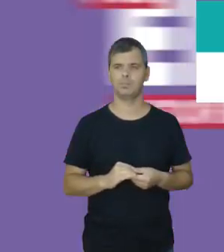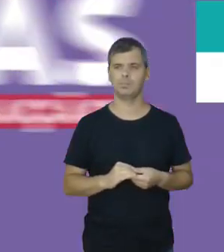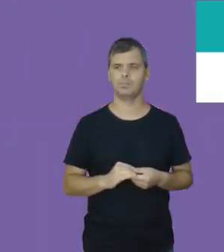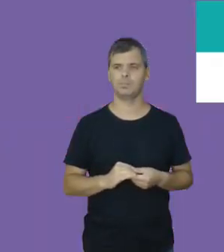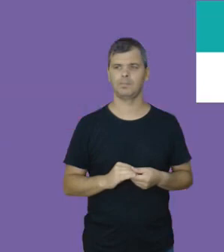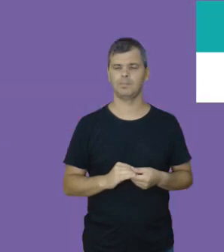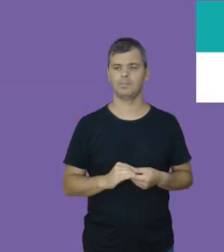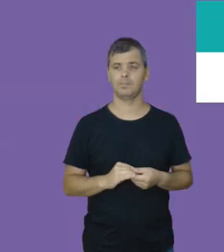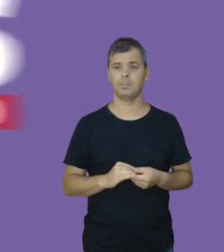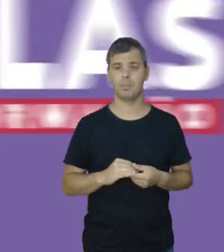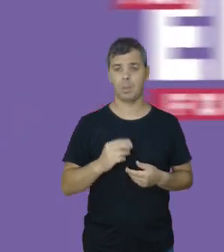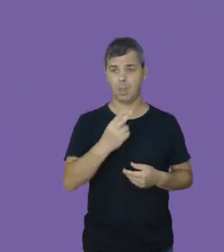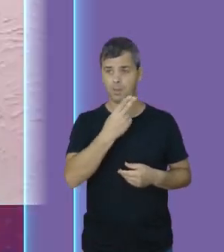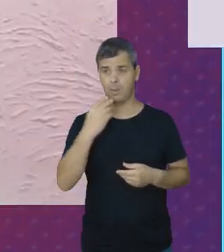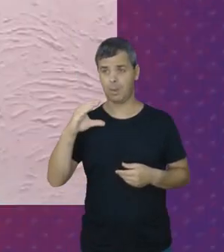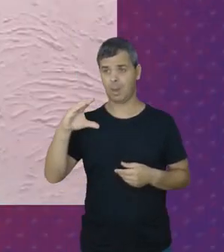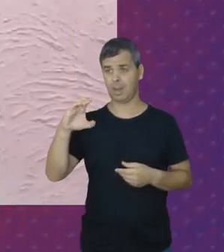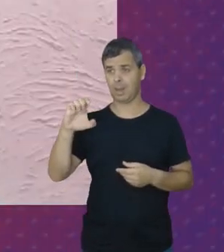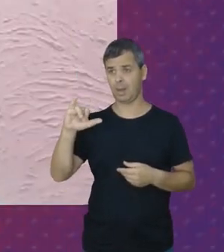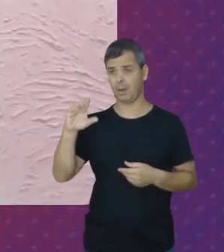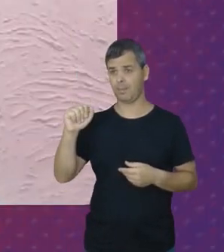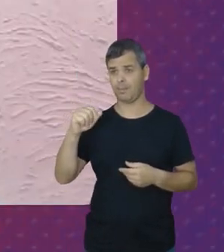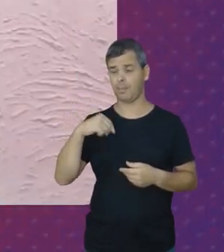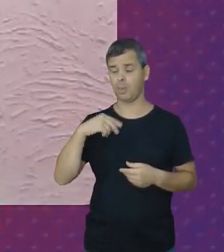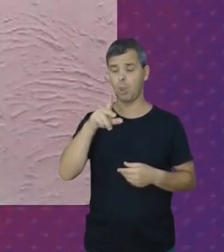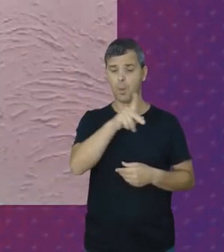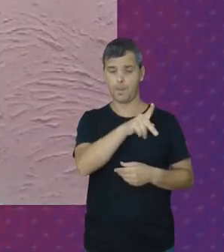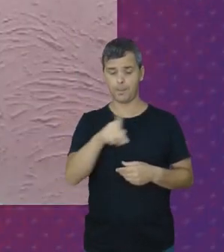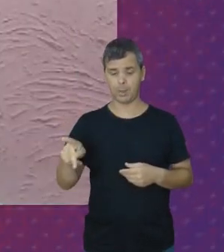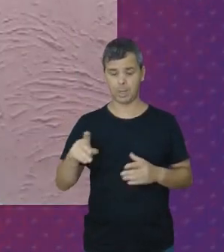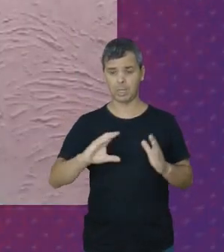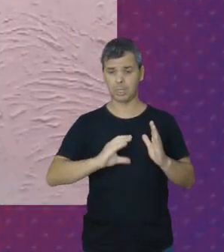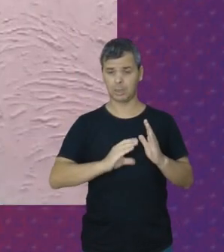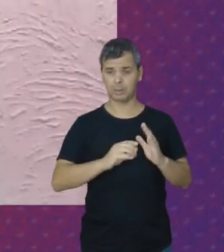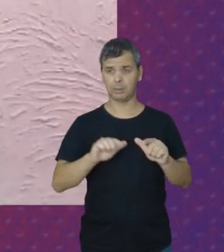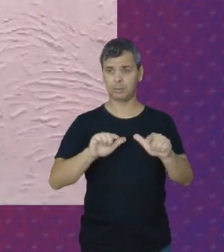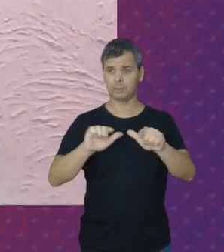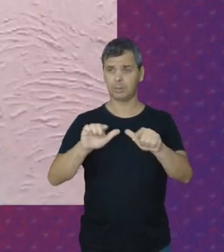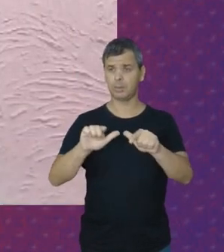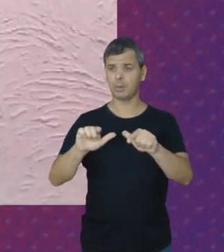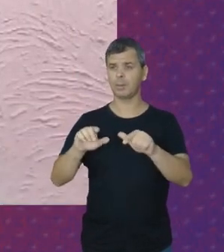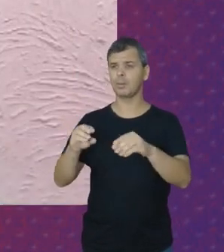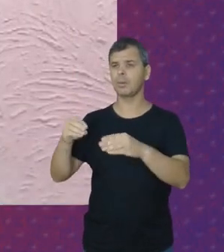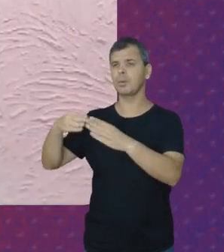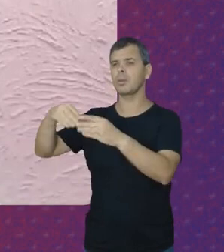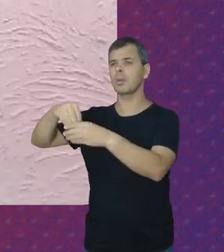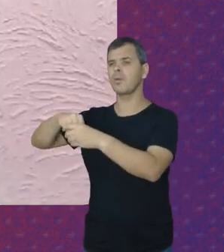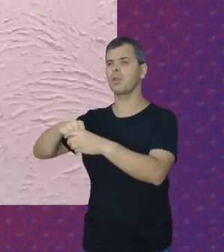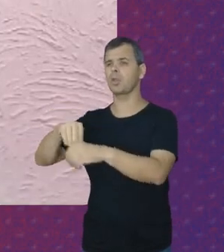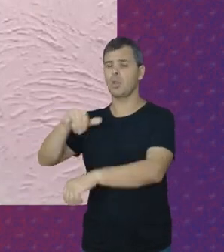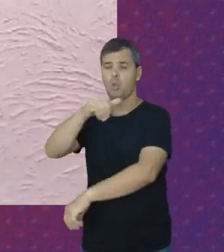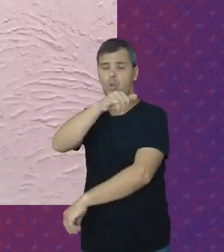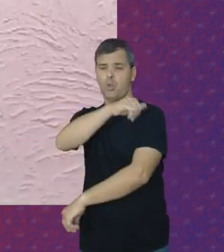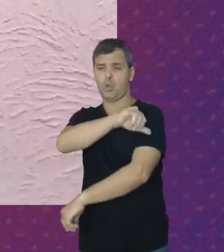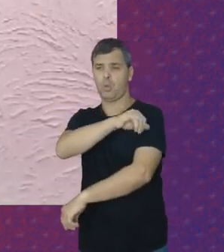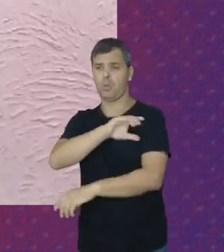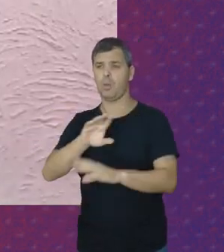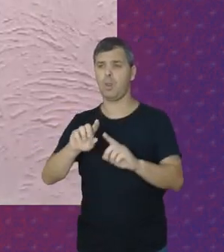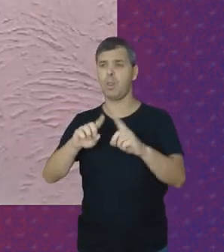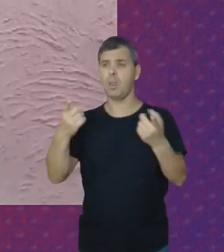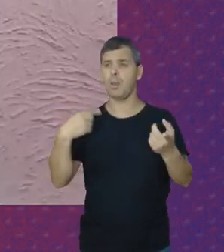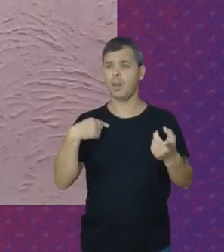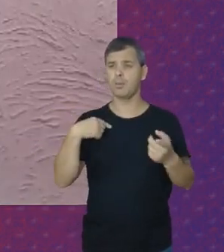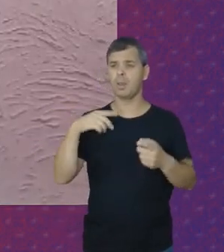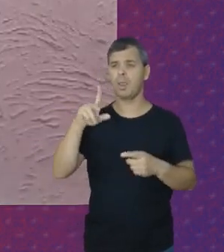Meu nome é Cleide Estou presidente do Sindicato de Trabalhadoras Domésticas de Nova Iguaçu E faço parte da